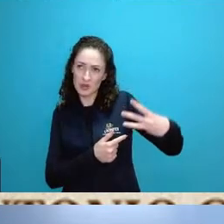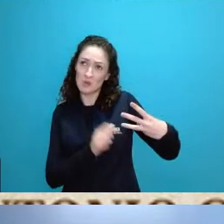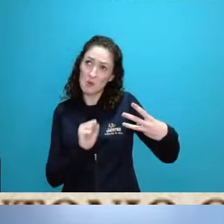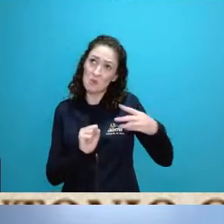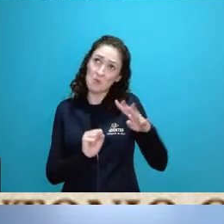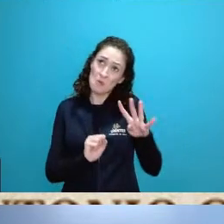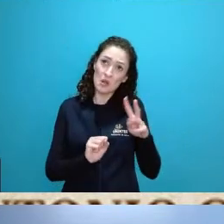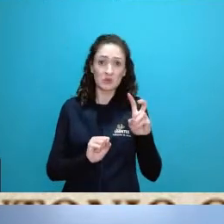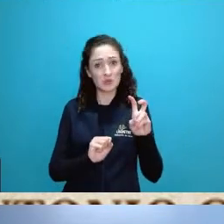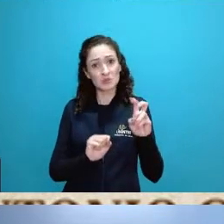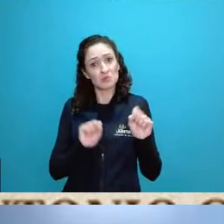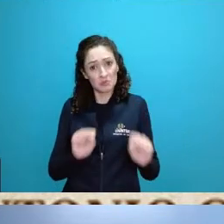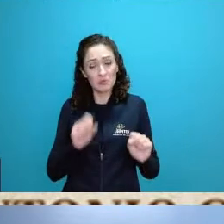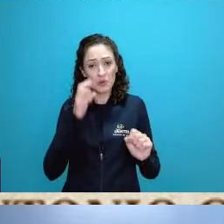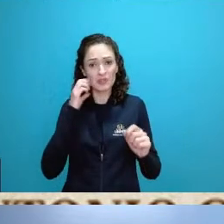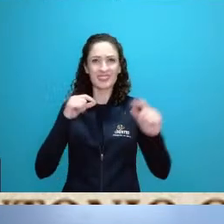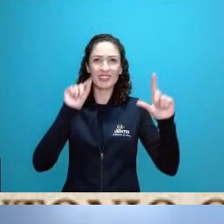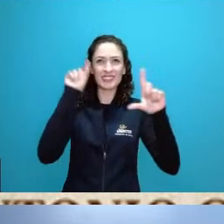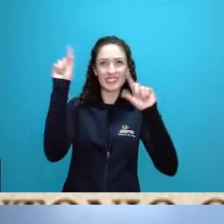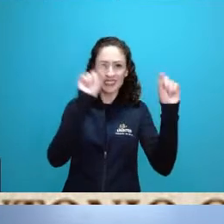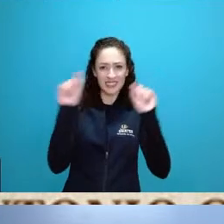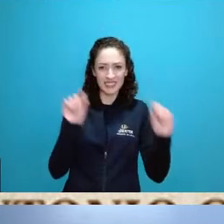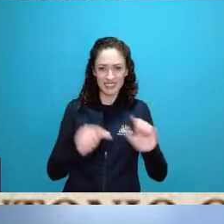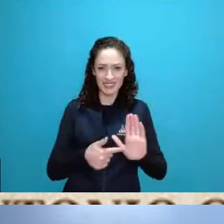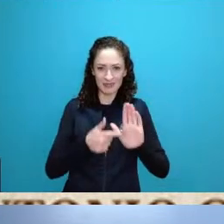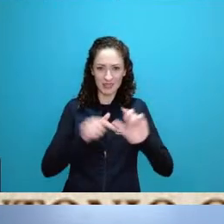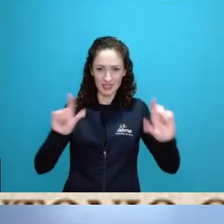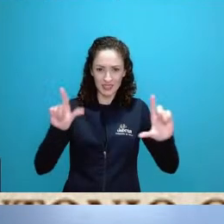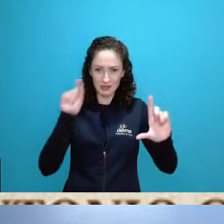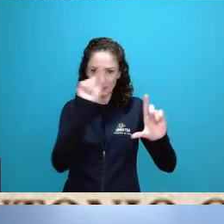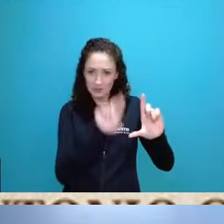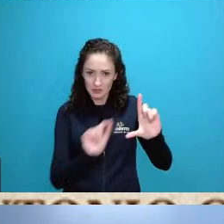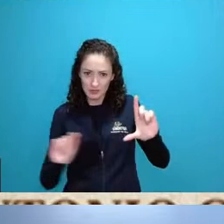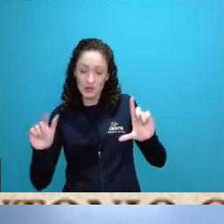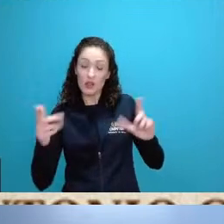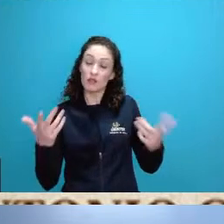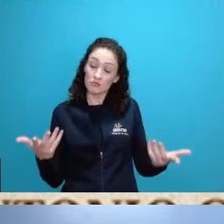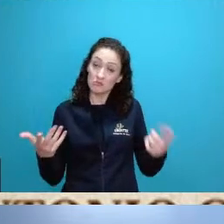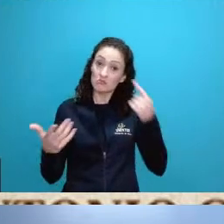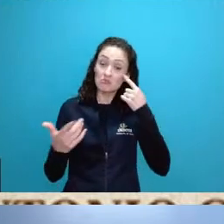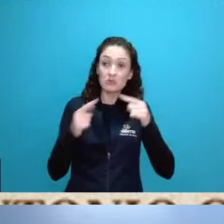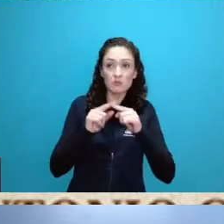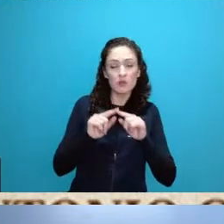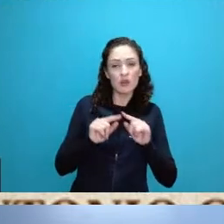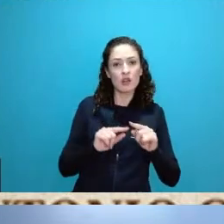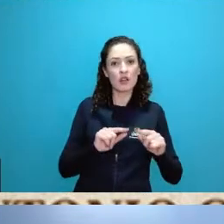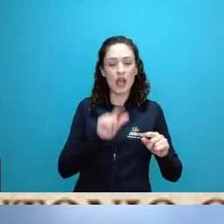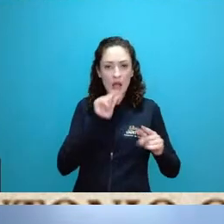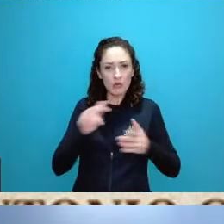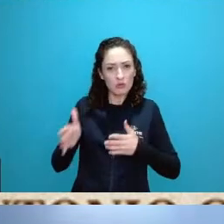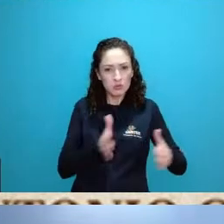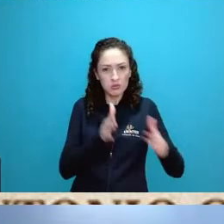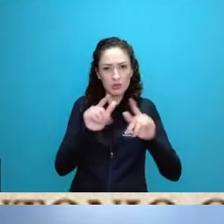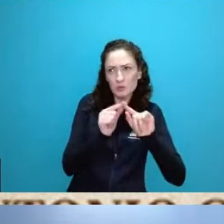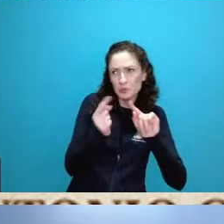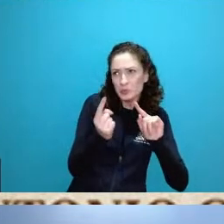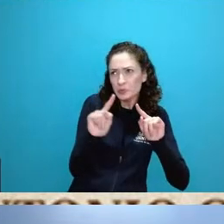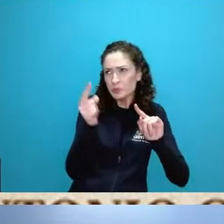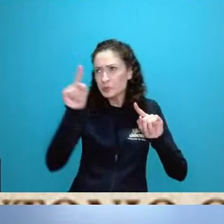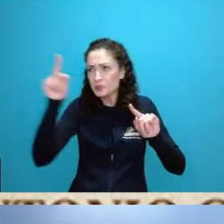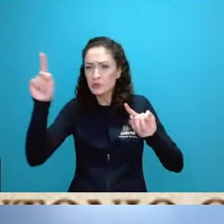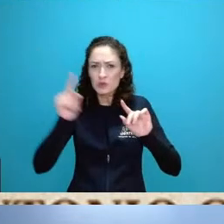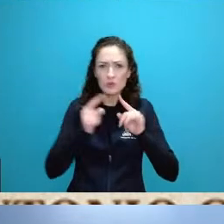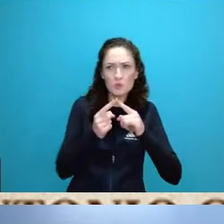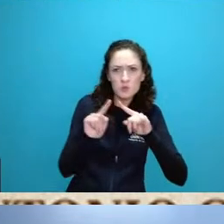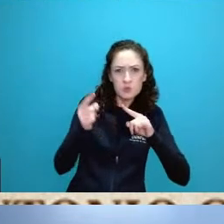número de canais que compõe uma bacia mais de maior dimensão ela acaba sendo então quando você vai trabalhar